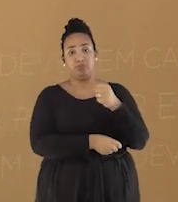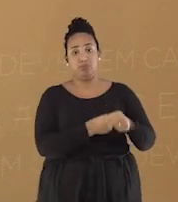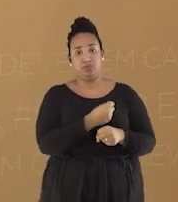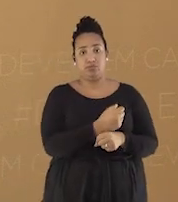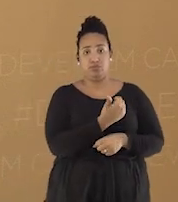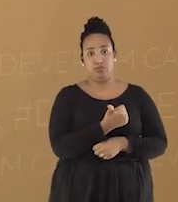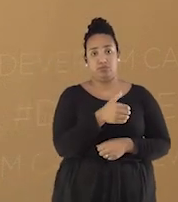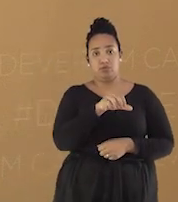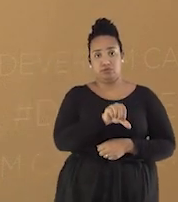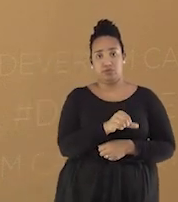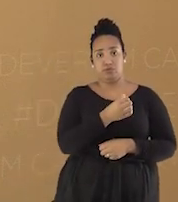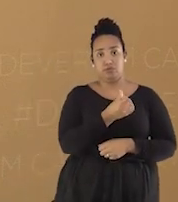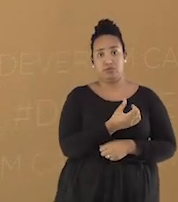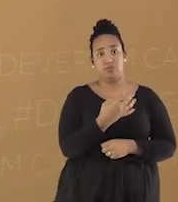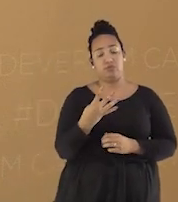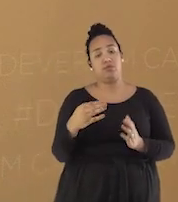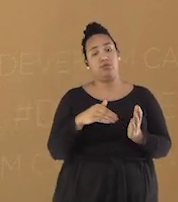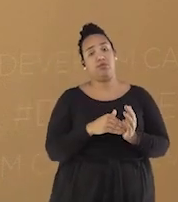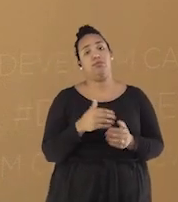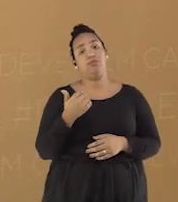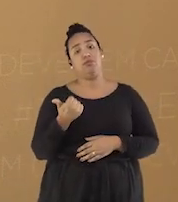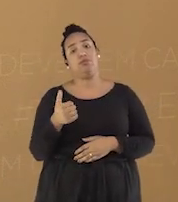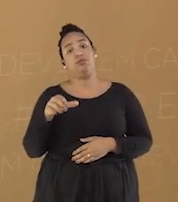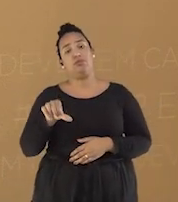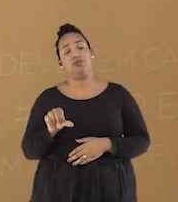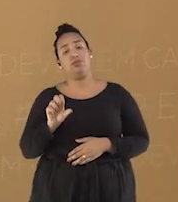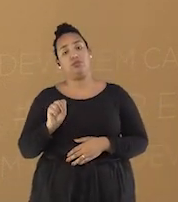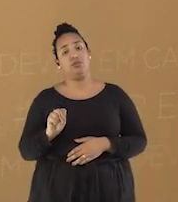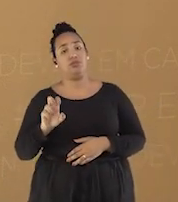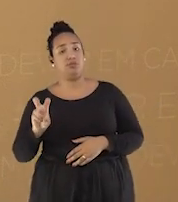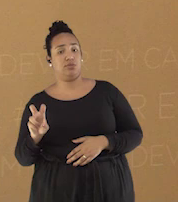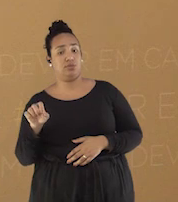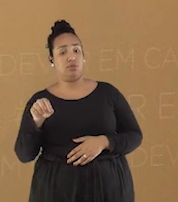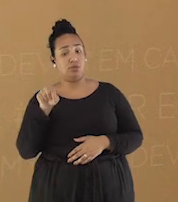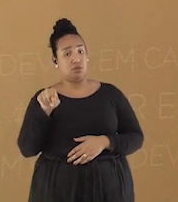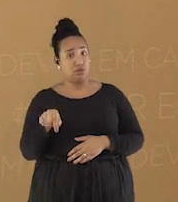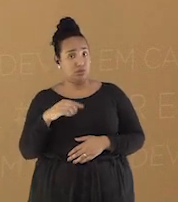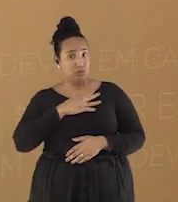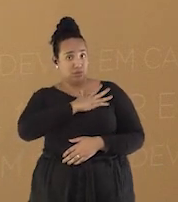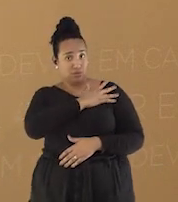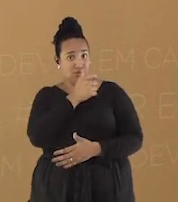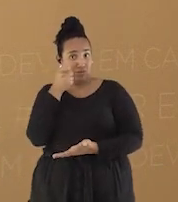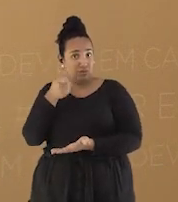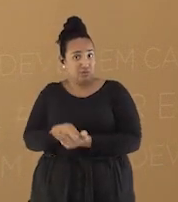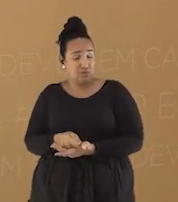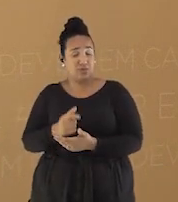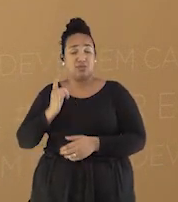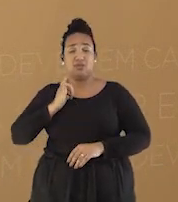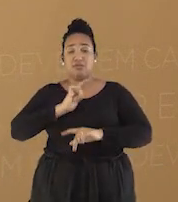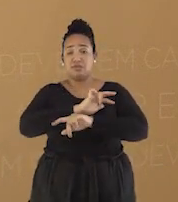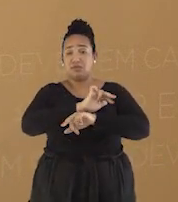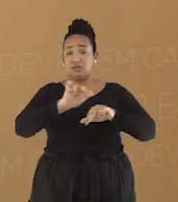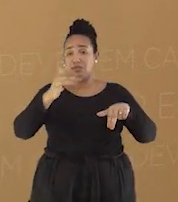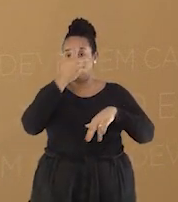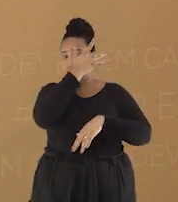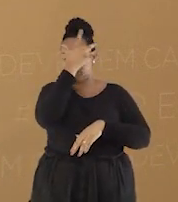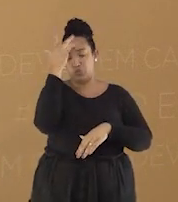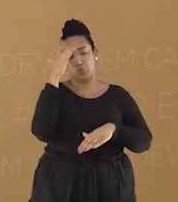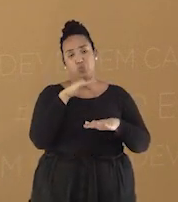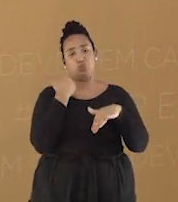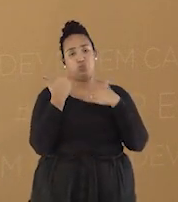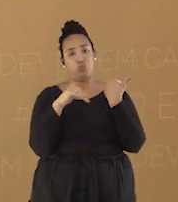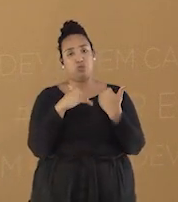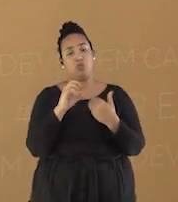e 1985, o regime foi responsável pela morte e desaparecimento de centenas de brasileiros,